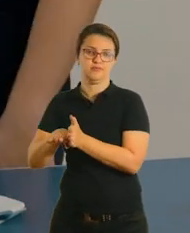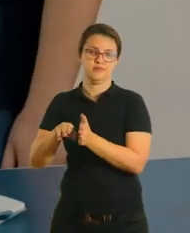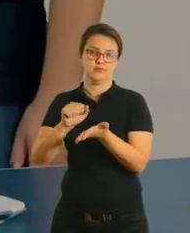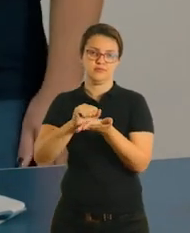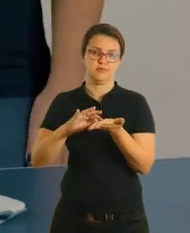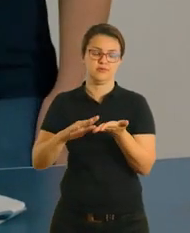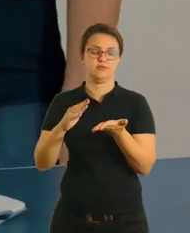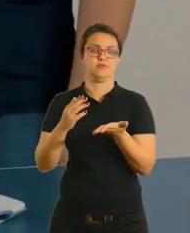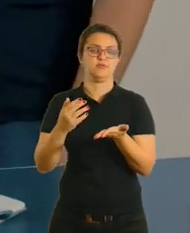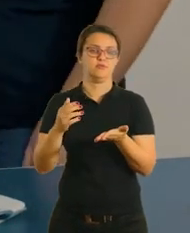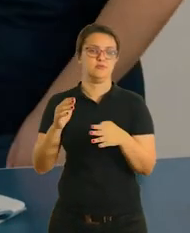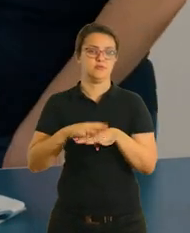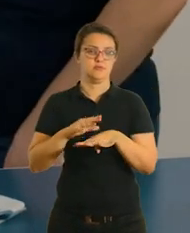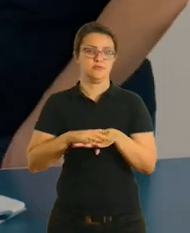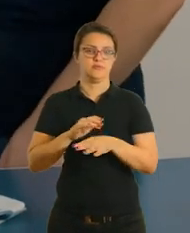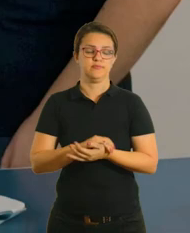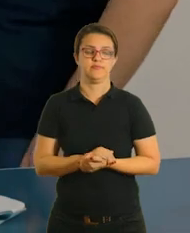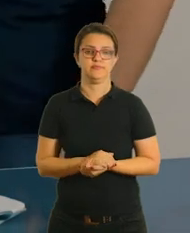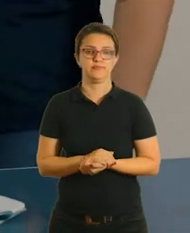Essa é a atividade de matemática.